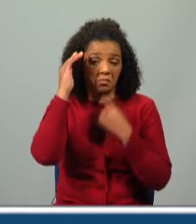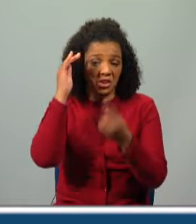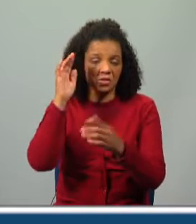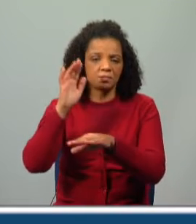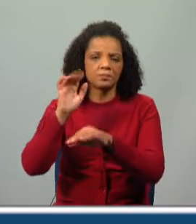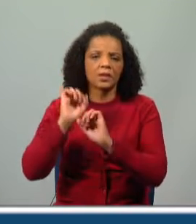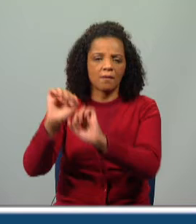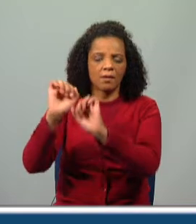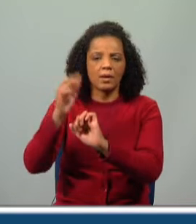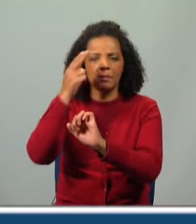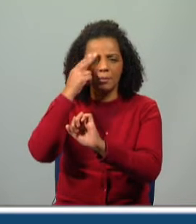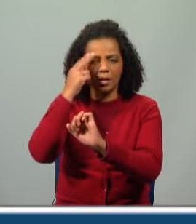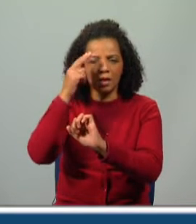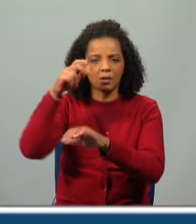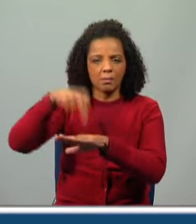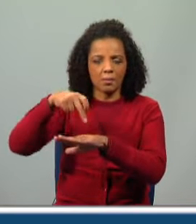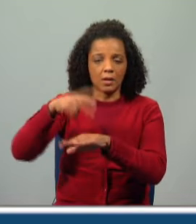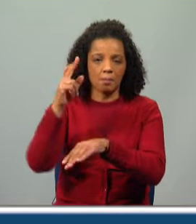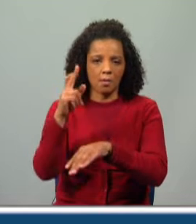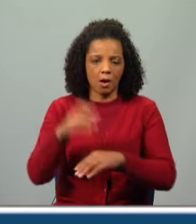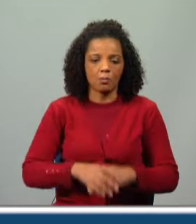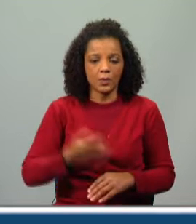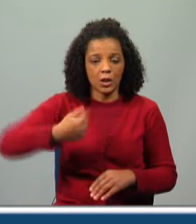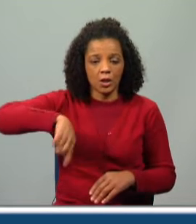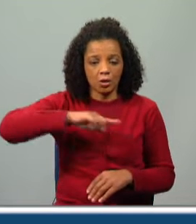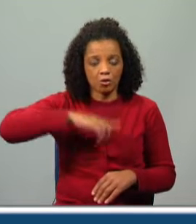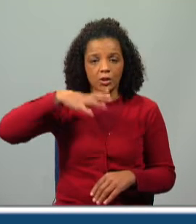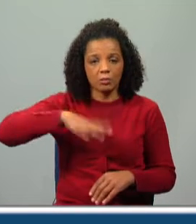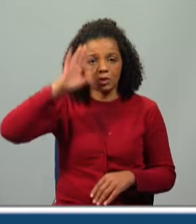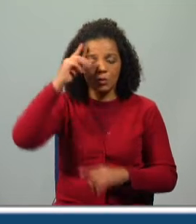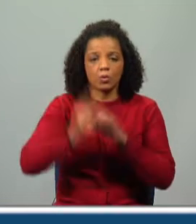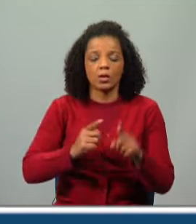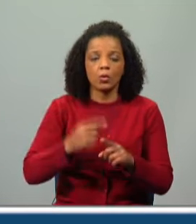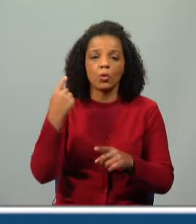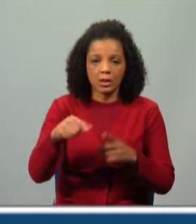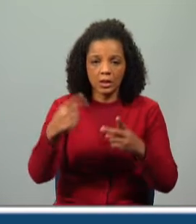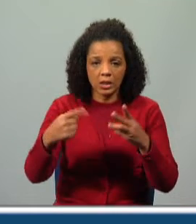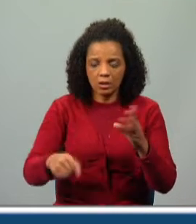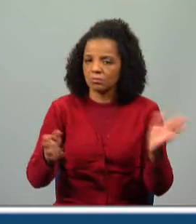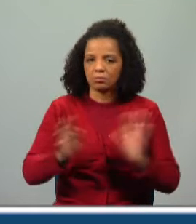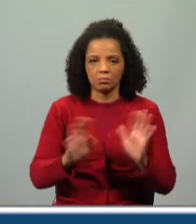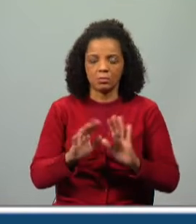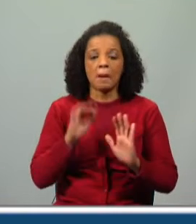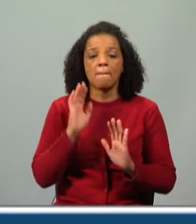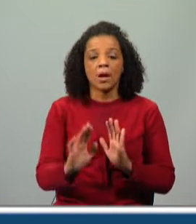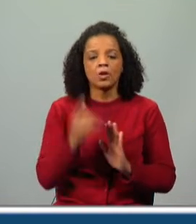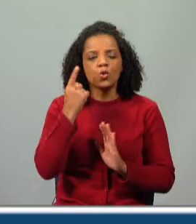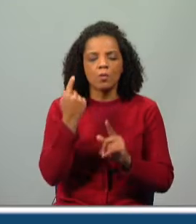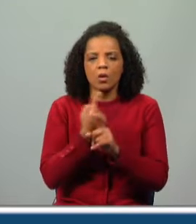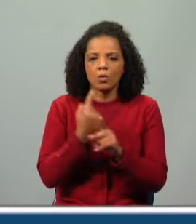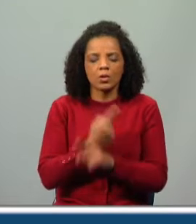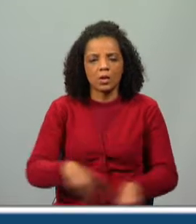ao famoso pirata da perna de pau. Ora, o que nós queremos saber aqui não é o que é que ela tinha no ninho, mas sim uma